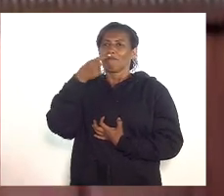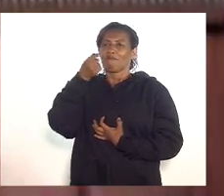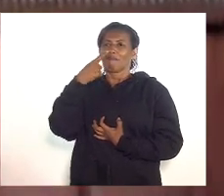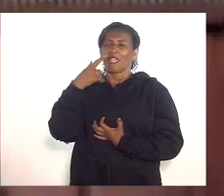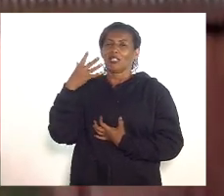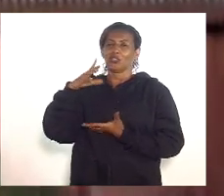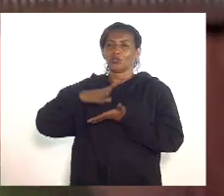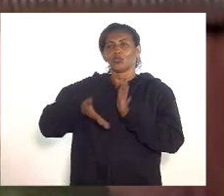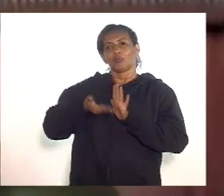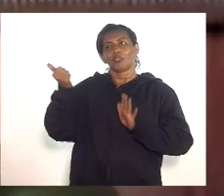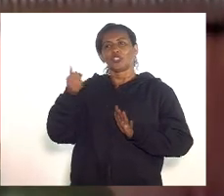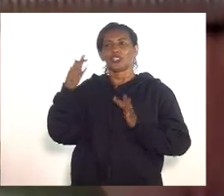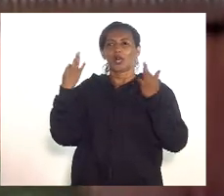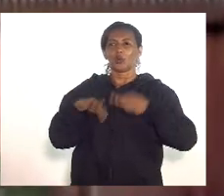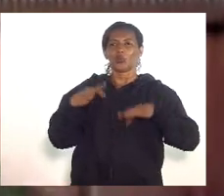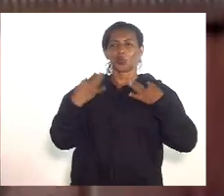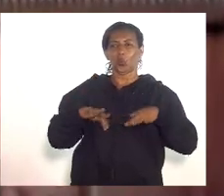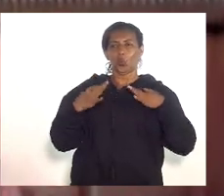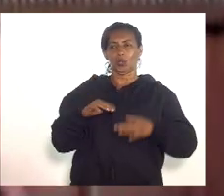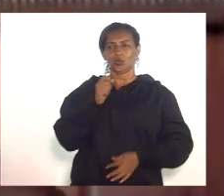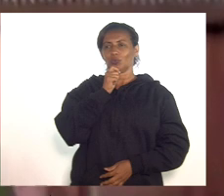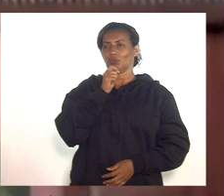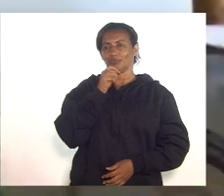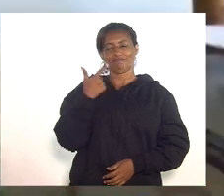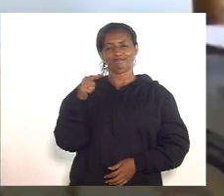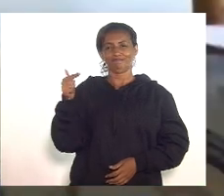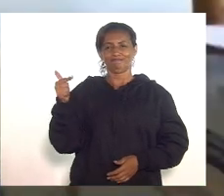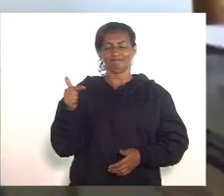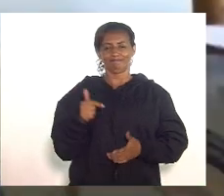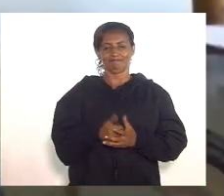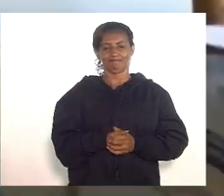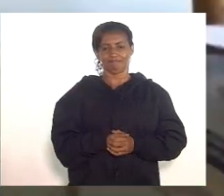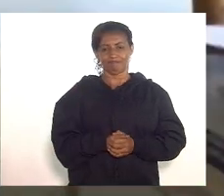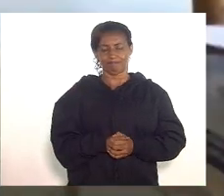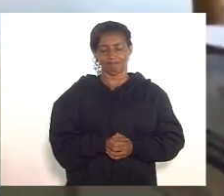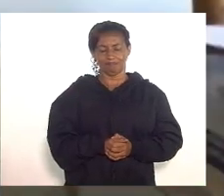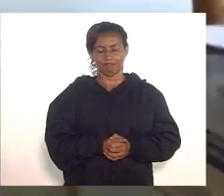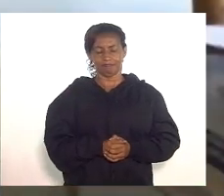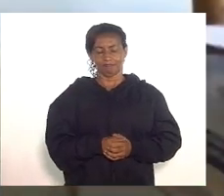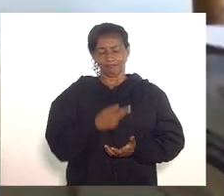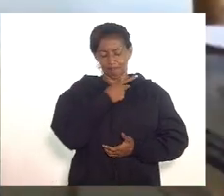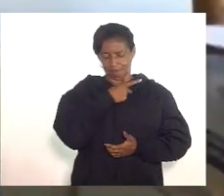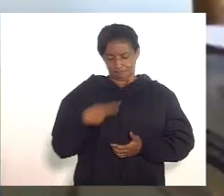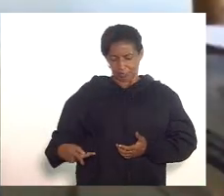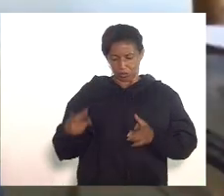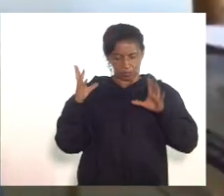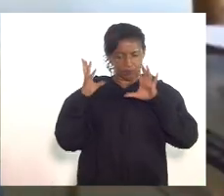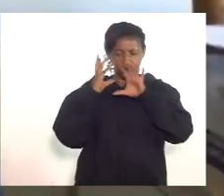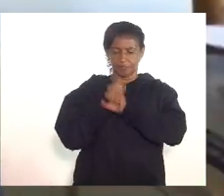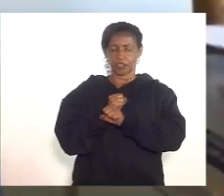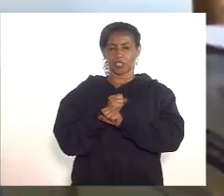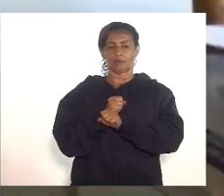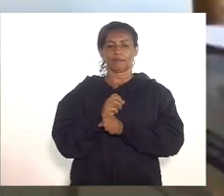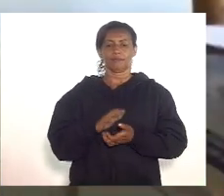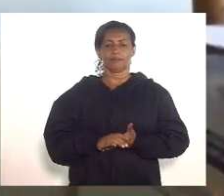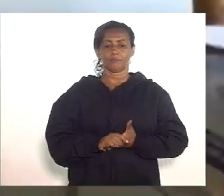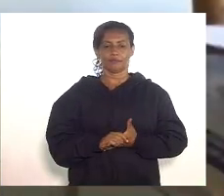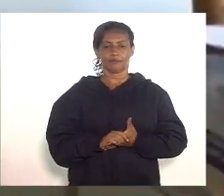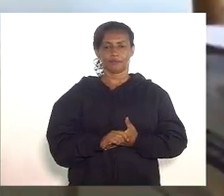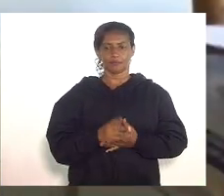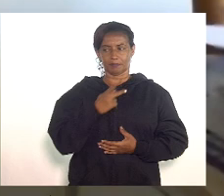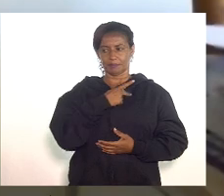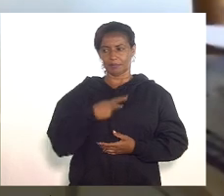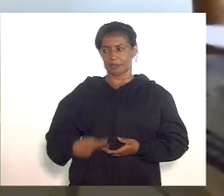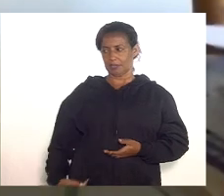obrigado deputado senhora presidente deixa eu só agora fechar a minha conclusão senhora